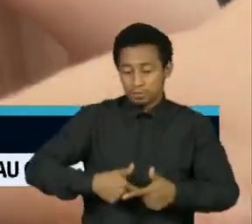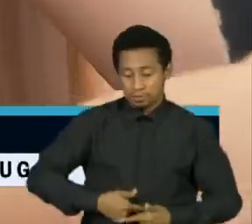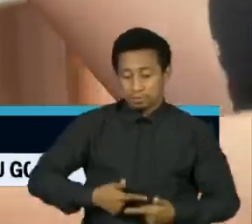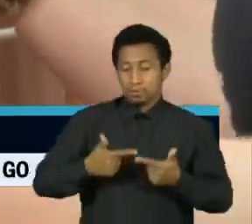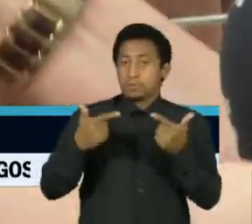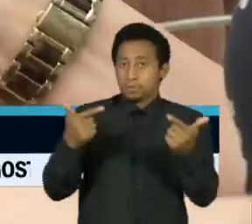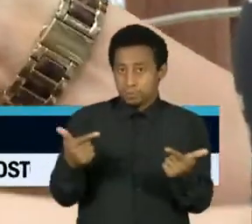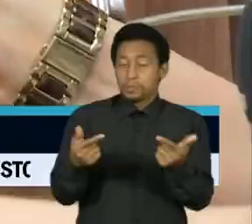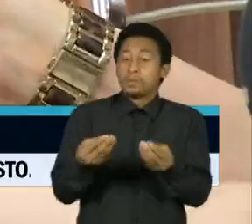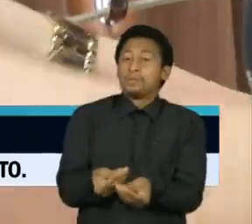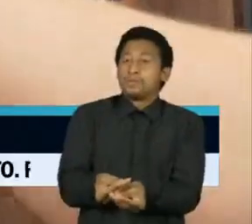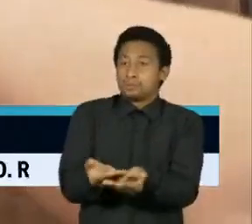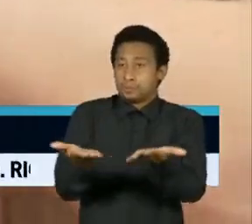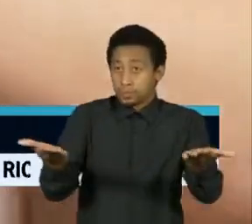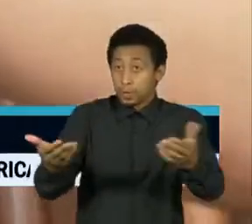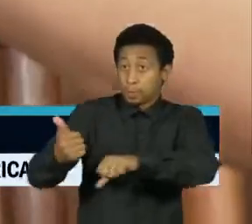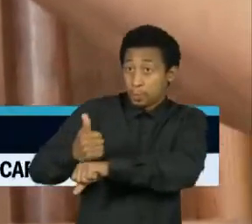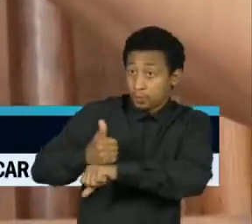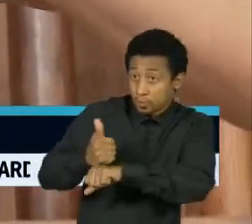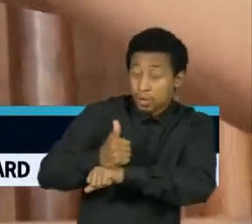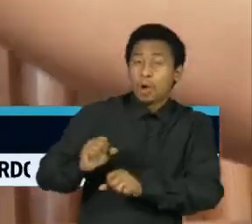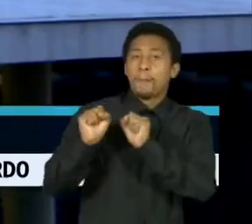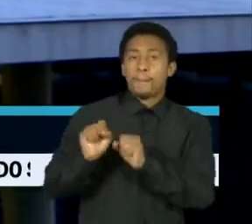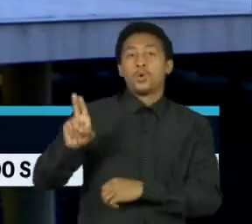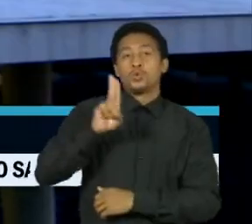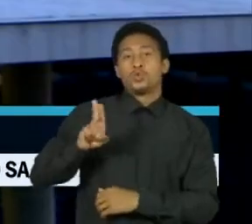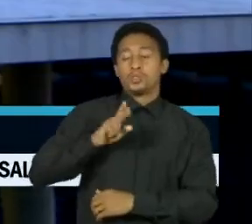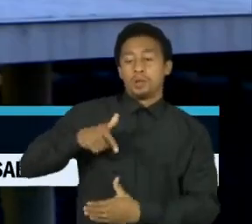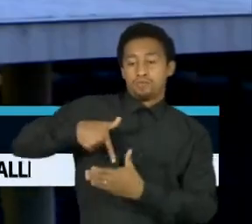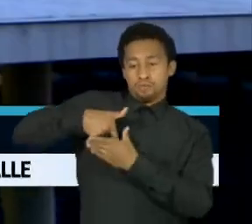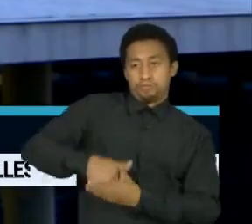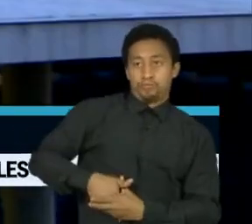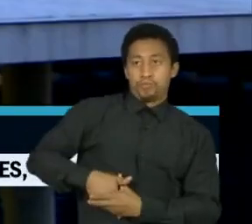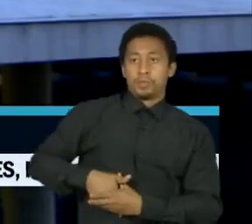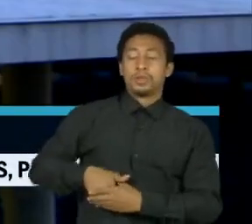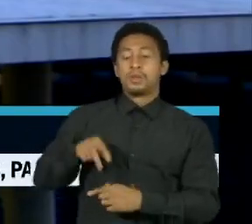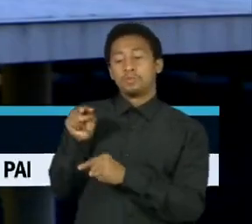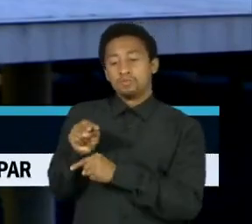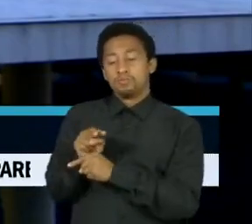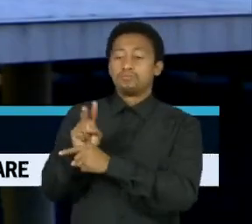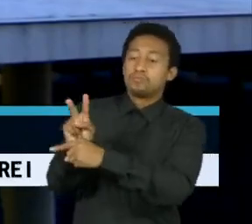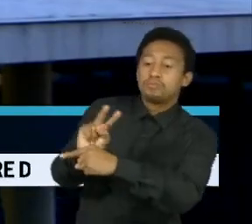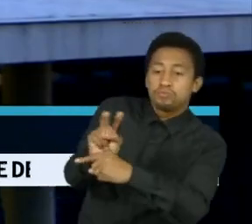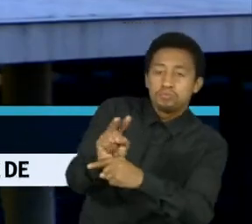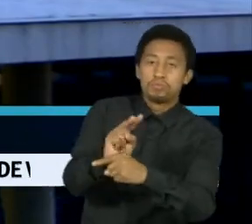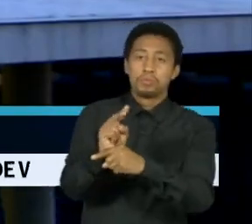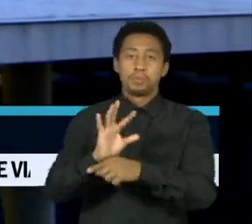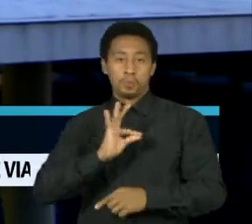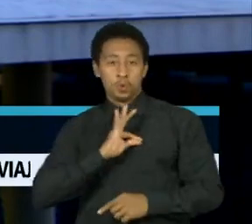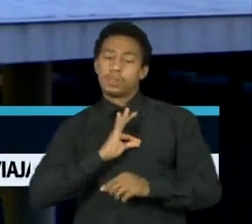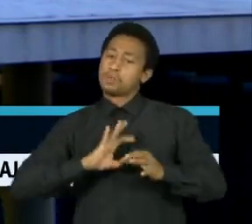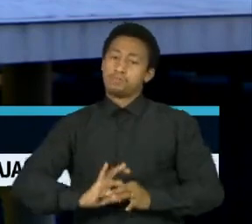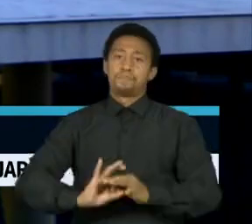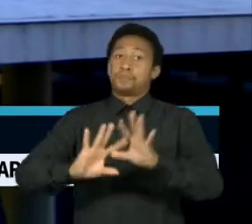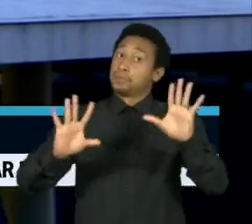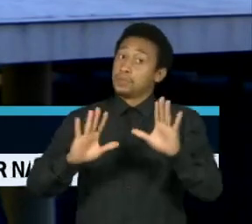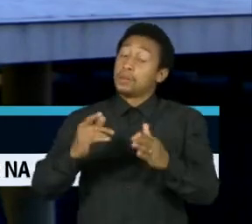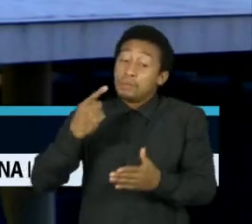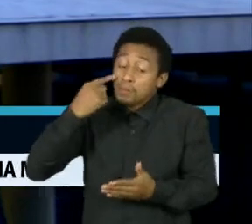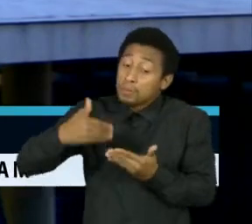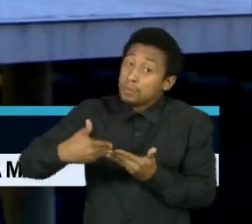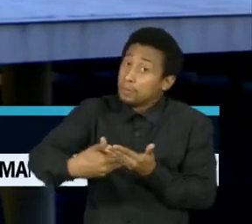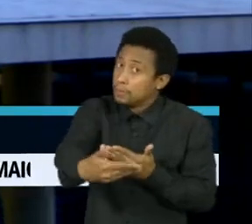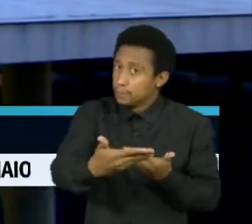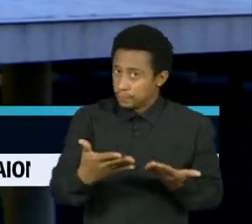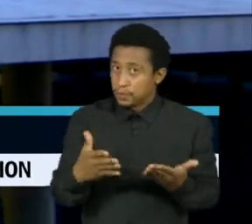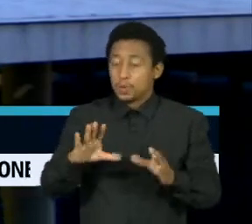categorias profissionais com direito a porte de armas. Aqui no Senado, o Planalto nunca teve vida fácil, mas a desarticulação da base